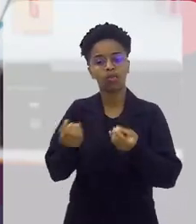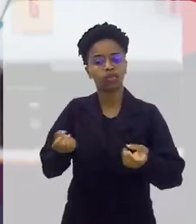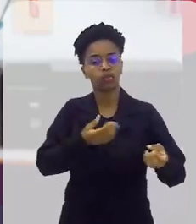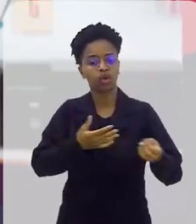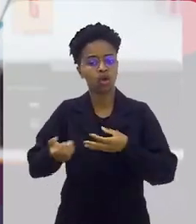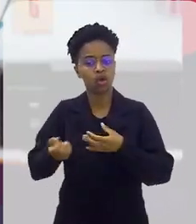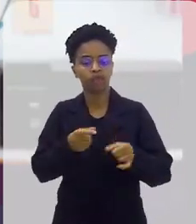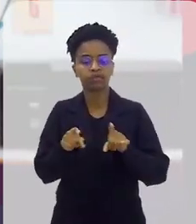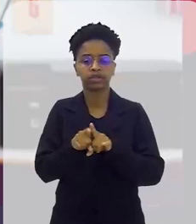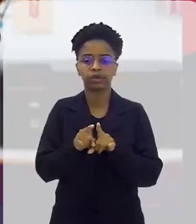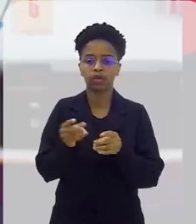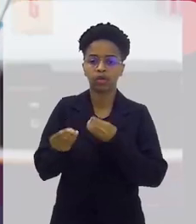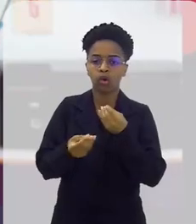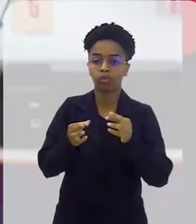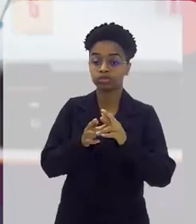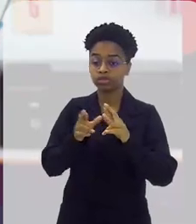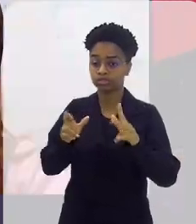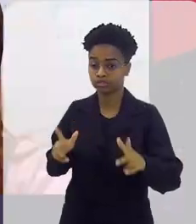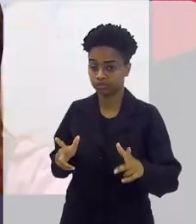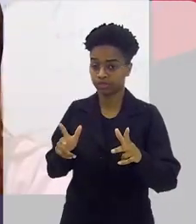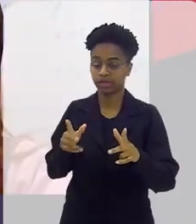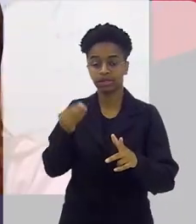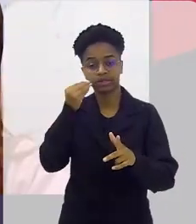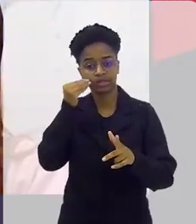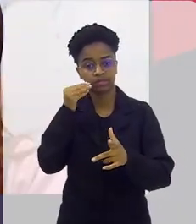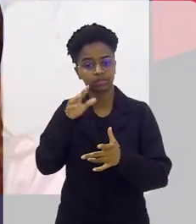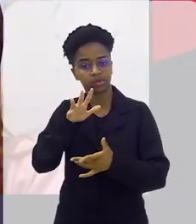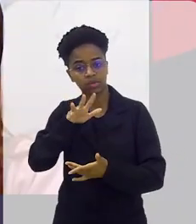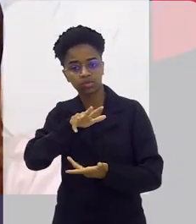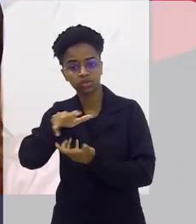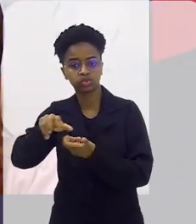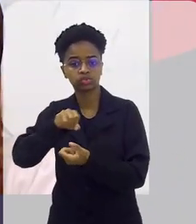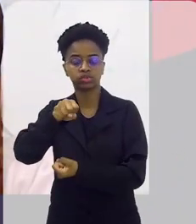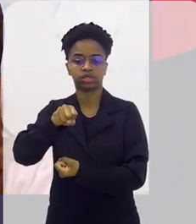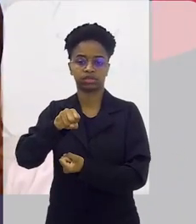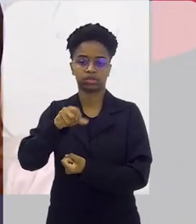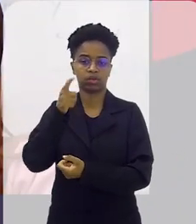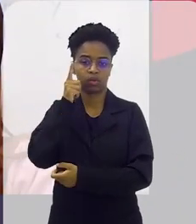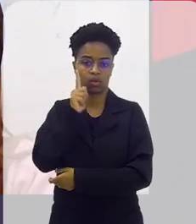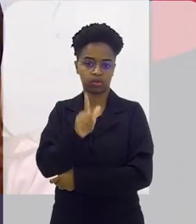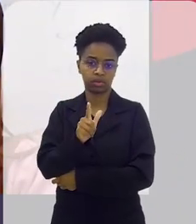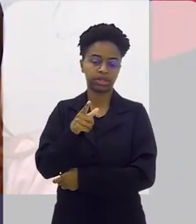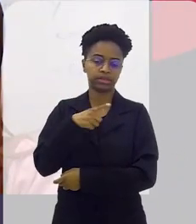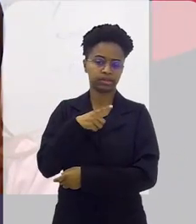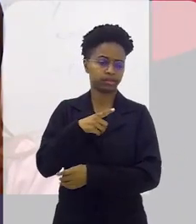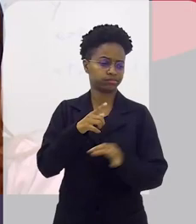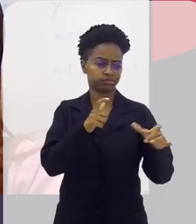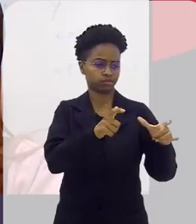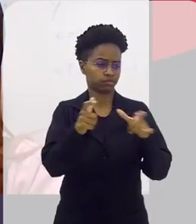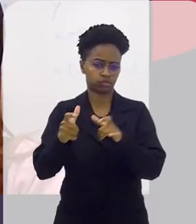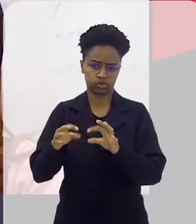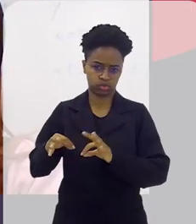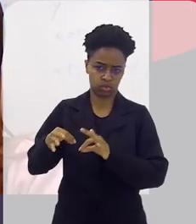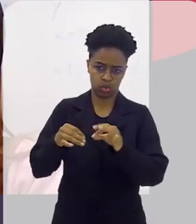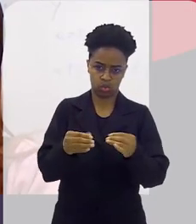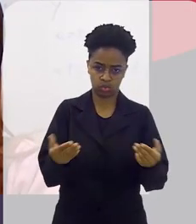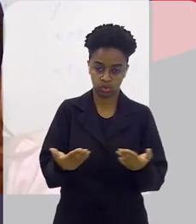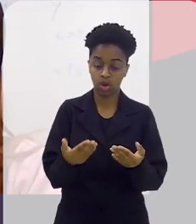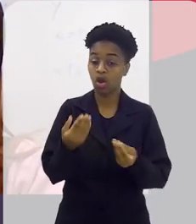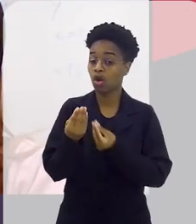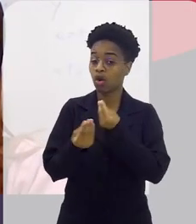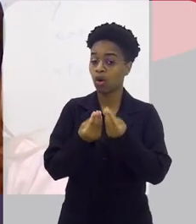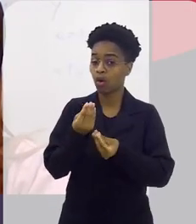novidades, as diferenças que essa busca por sustentabilidade que está em todo lugar hoje,